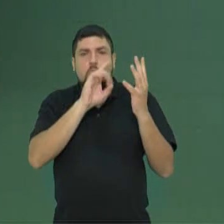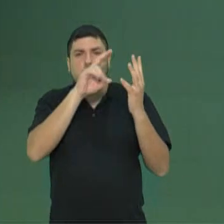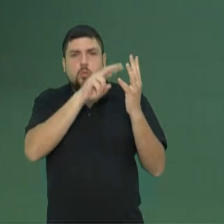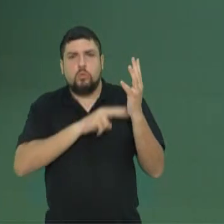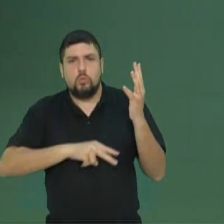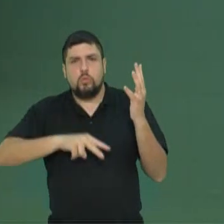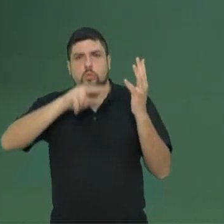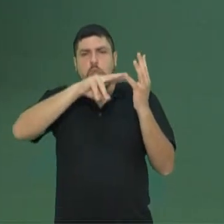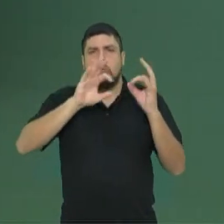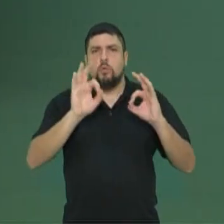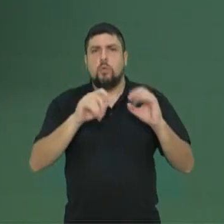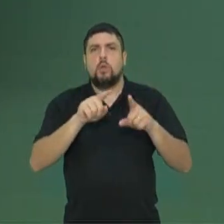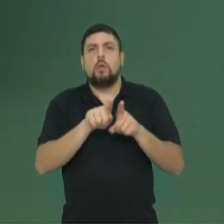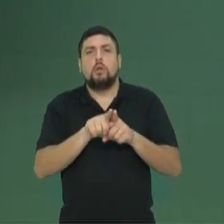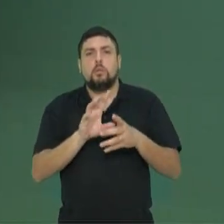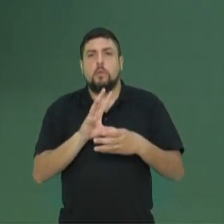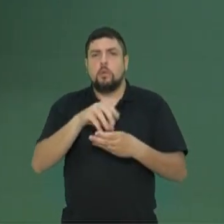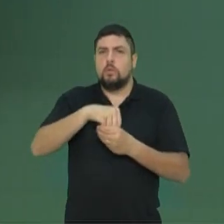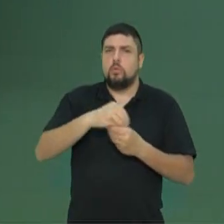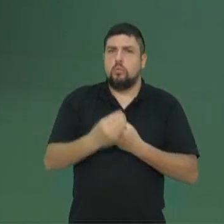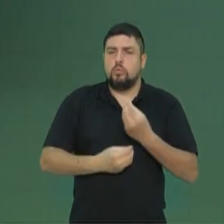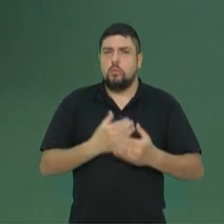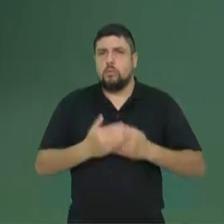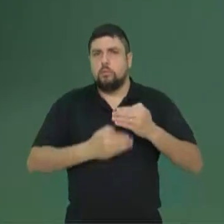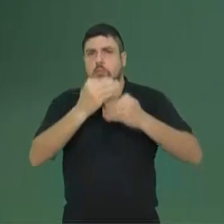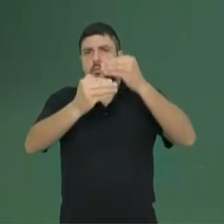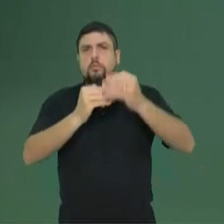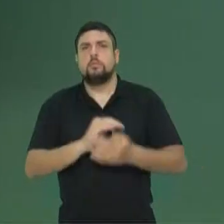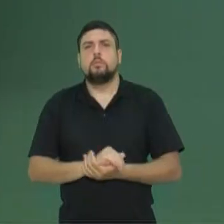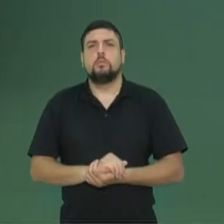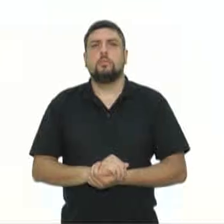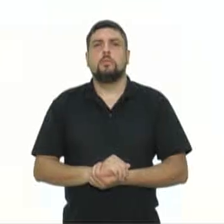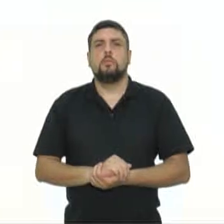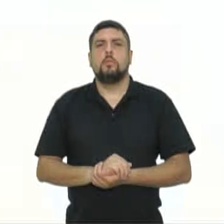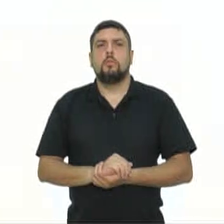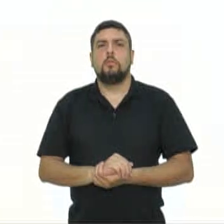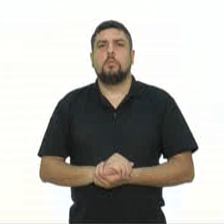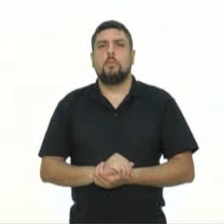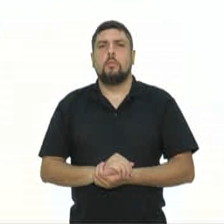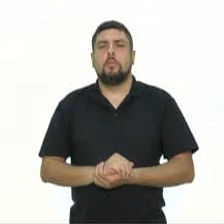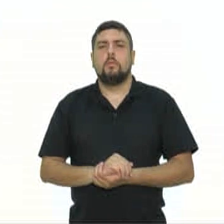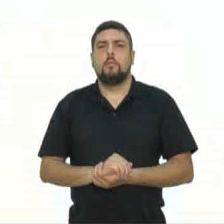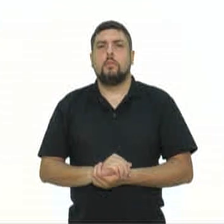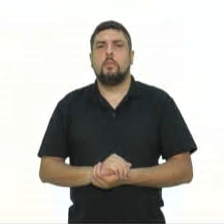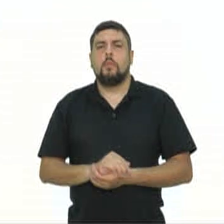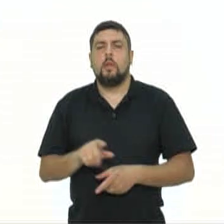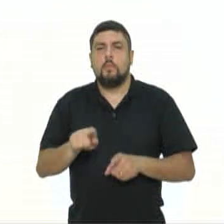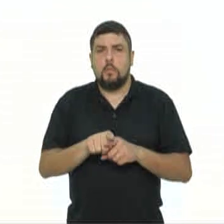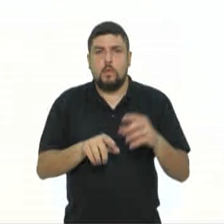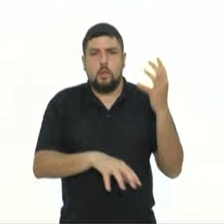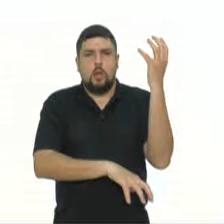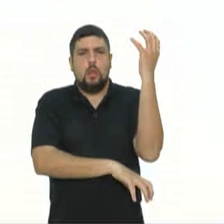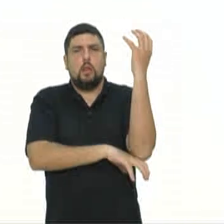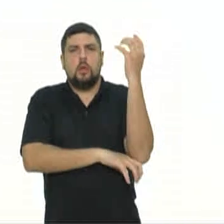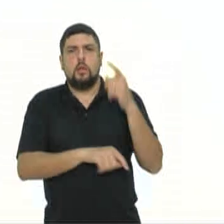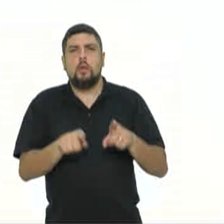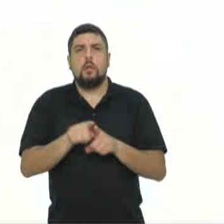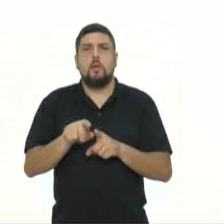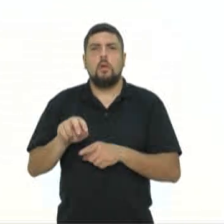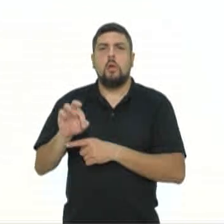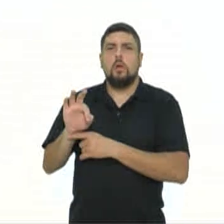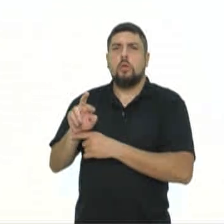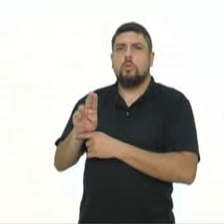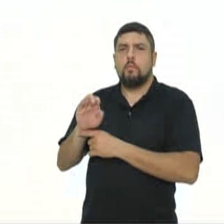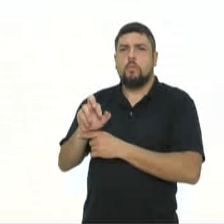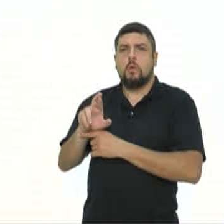da planta, e sim a parte evolutiva. Então, raízes e tubérculos são ricos em nutrientes e podem fazer parte de uma